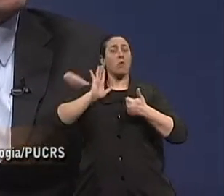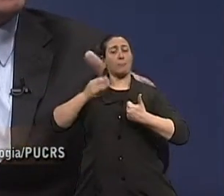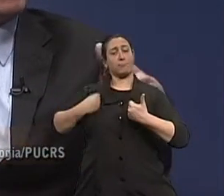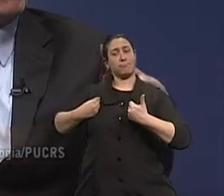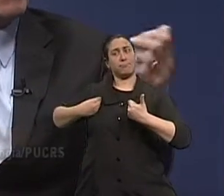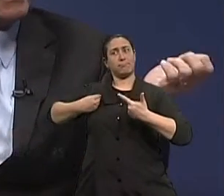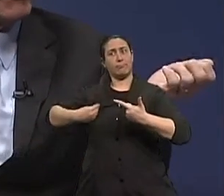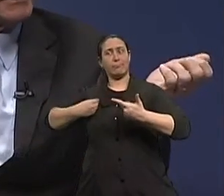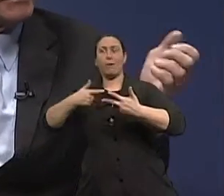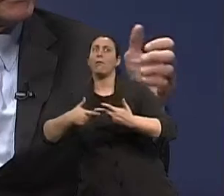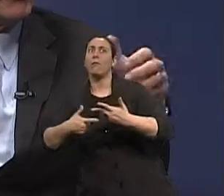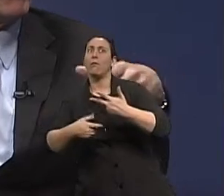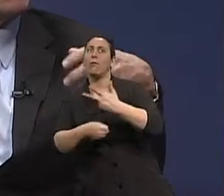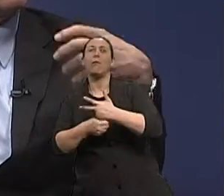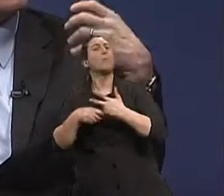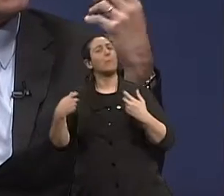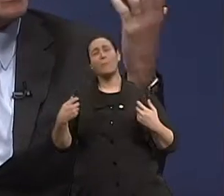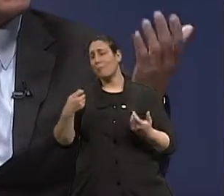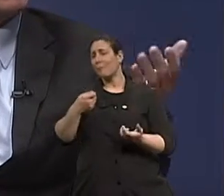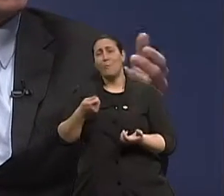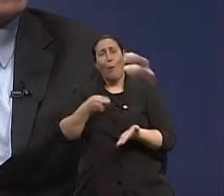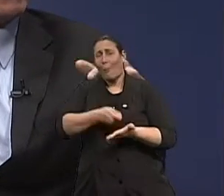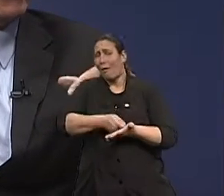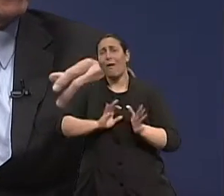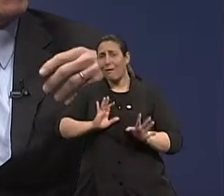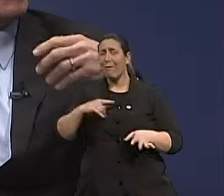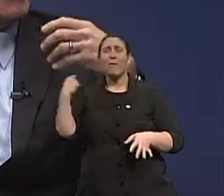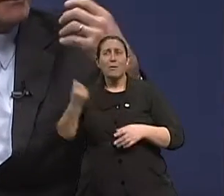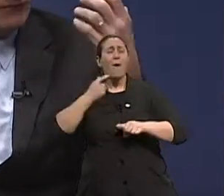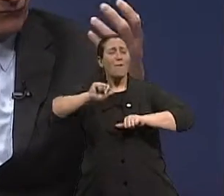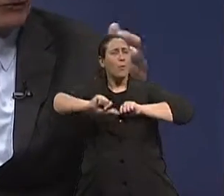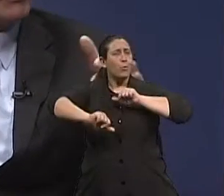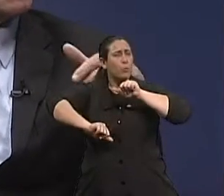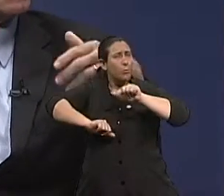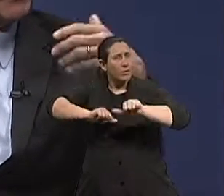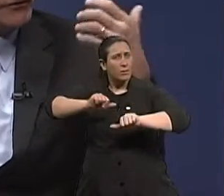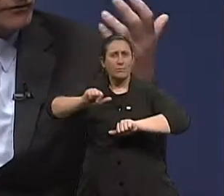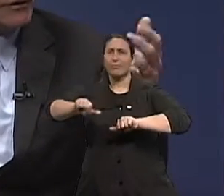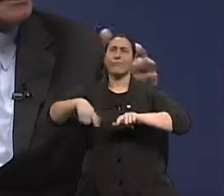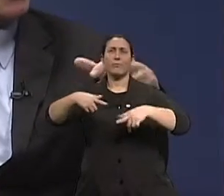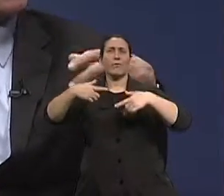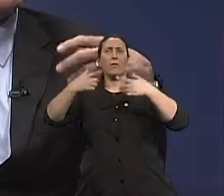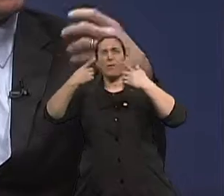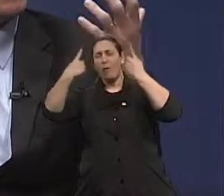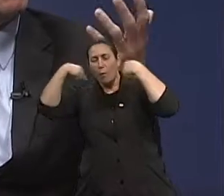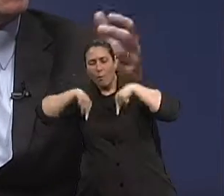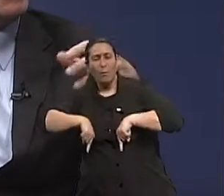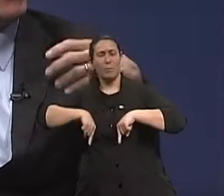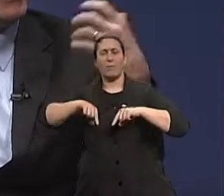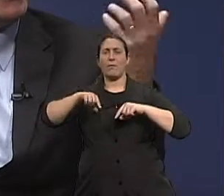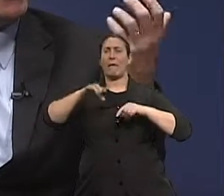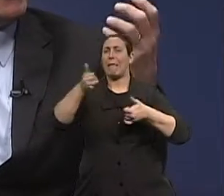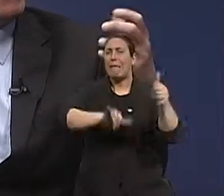Deve saber que com o passar dos anos vão ocorrendo uma série de modificações morfológicas, fisiológicas,